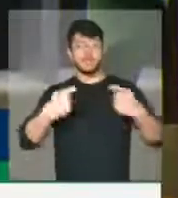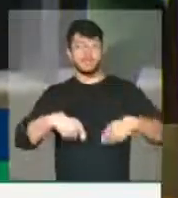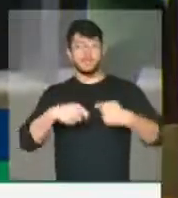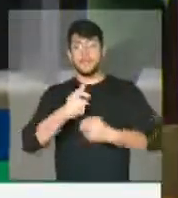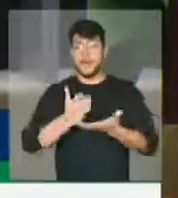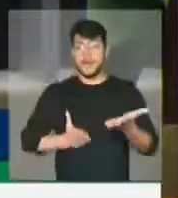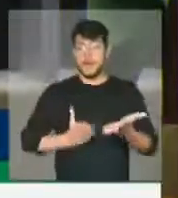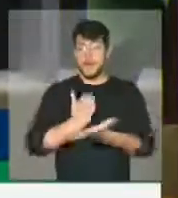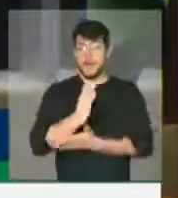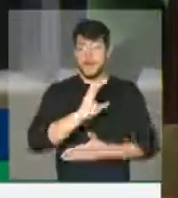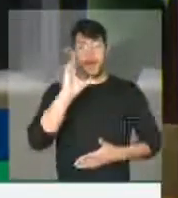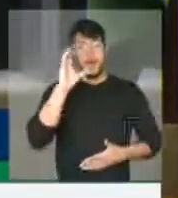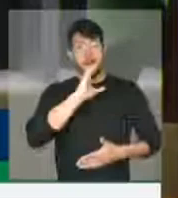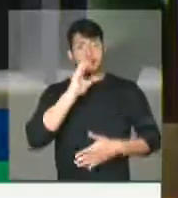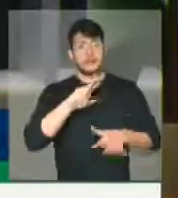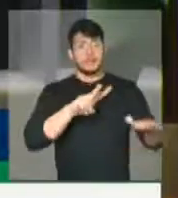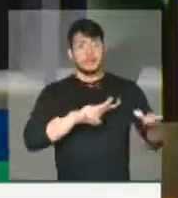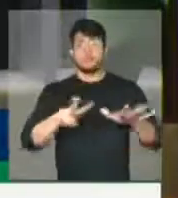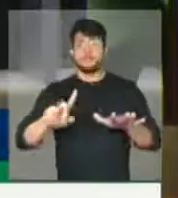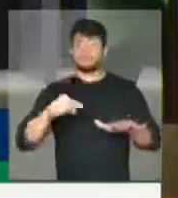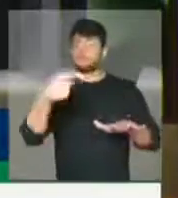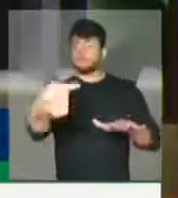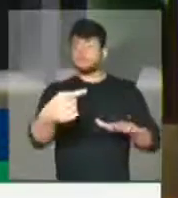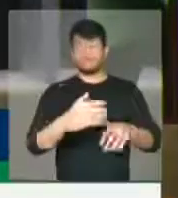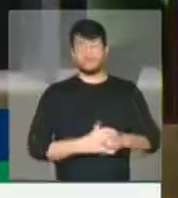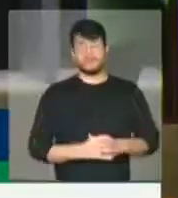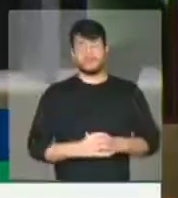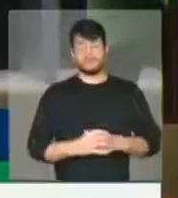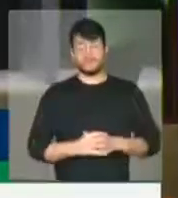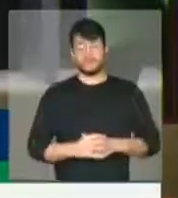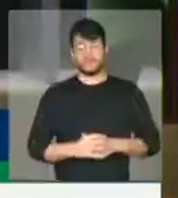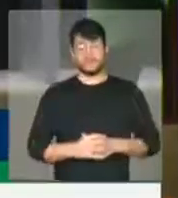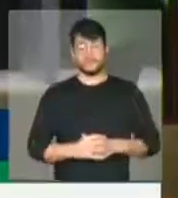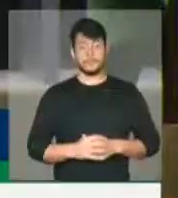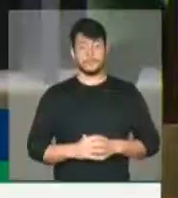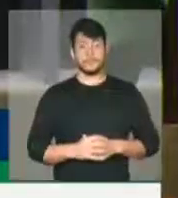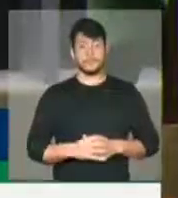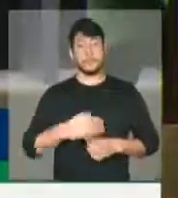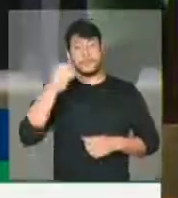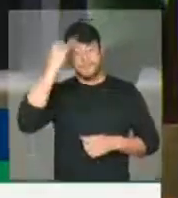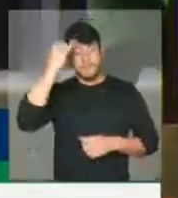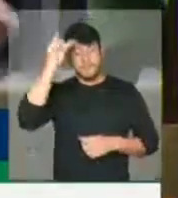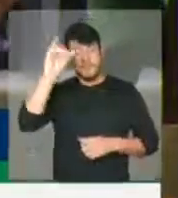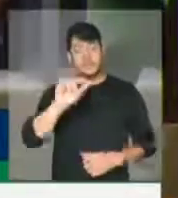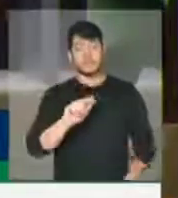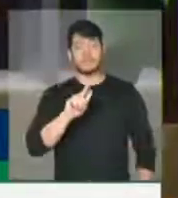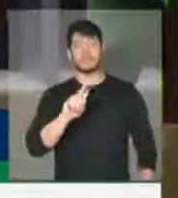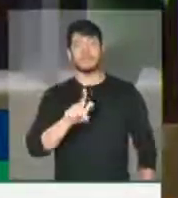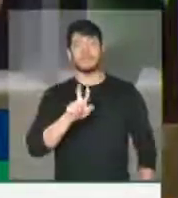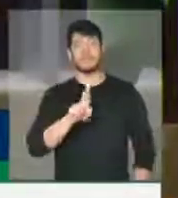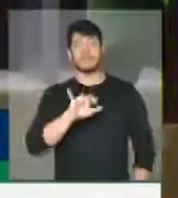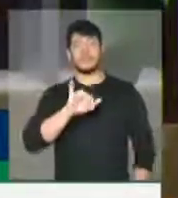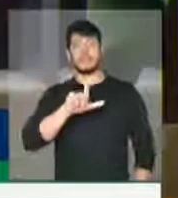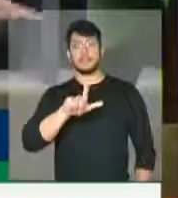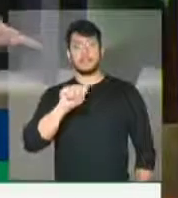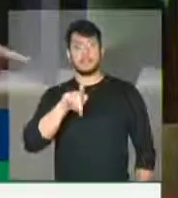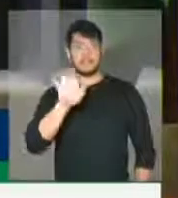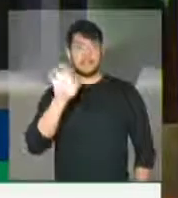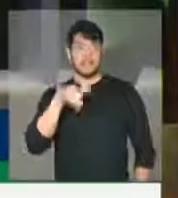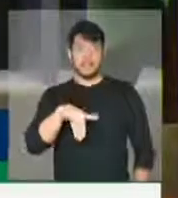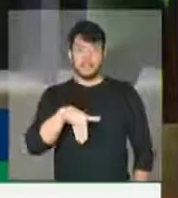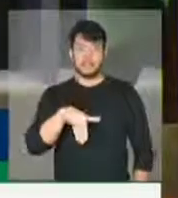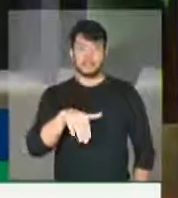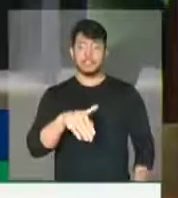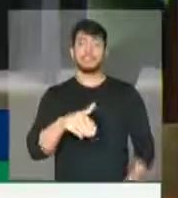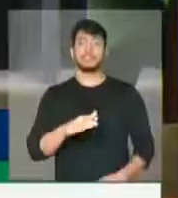aqui, se possível, na semana que vem. Mas, coibindo a grilagem e sem jabuti nenhum. Vamos pedir